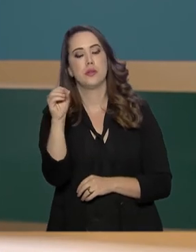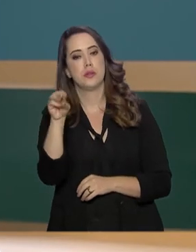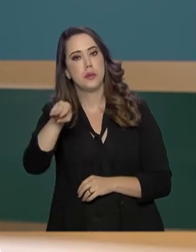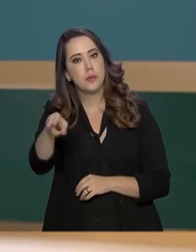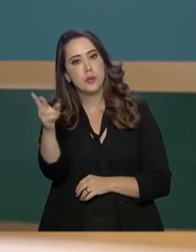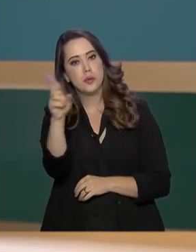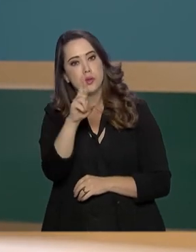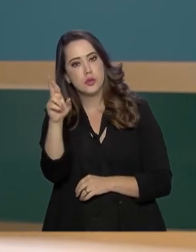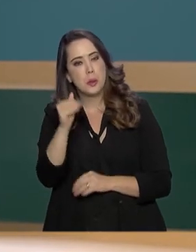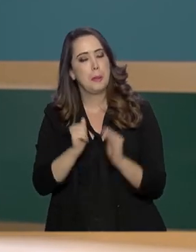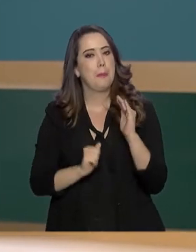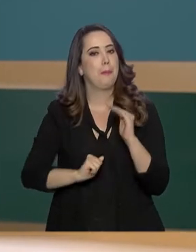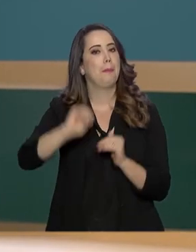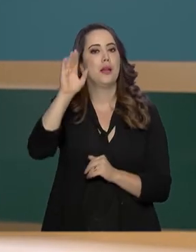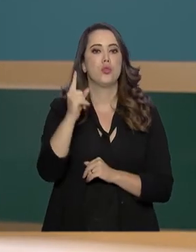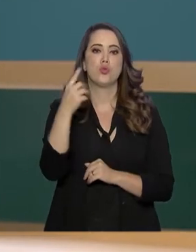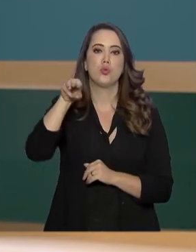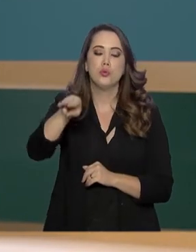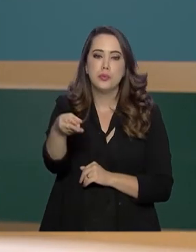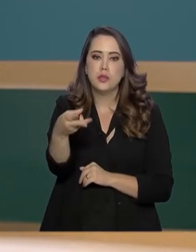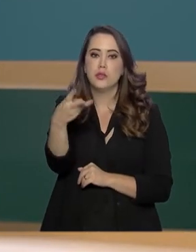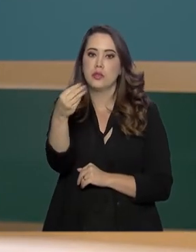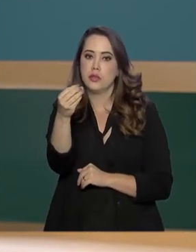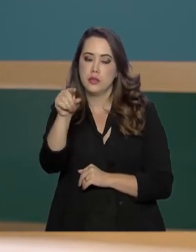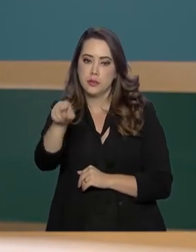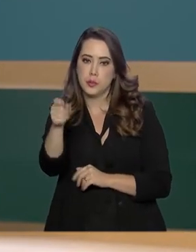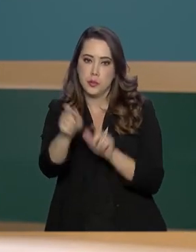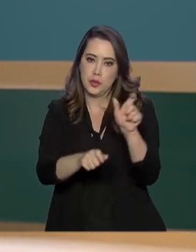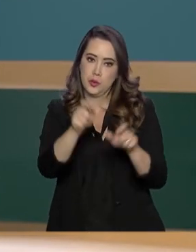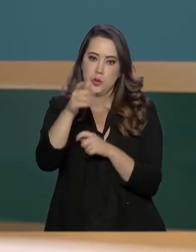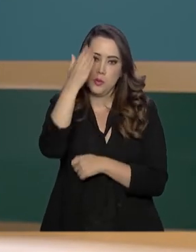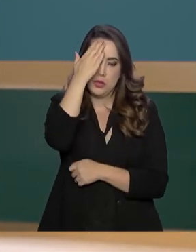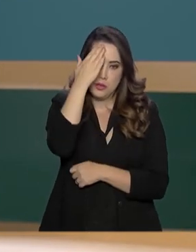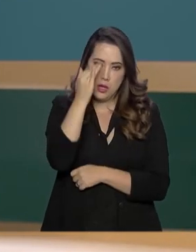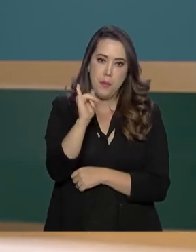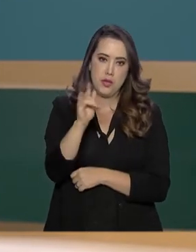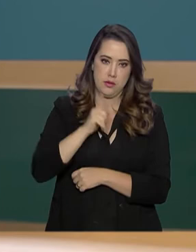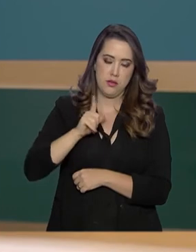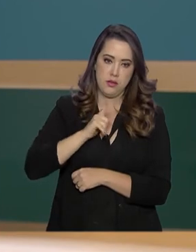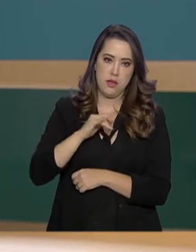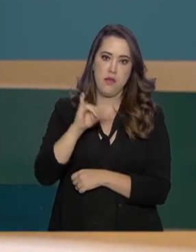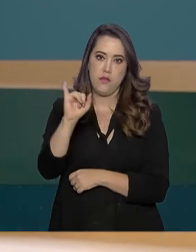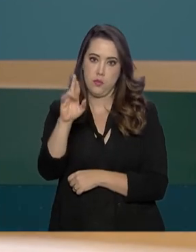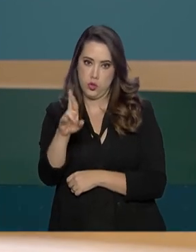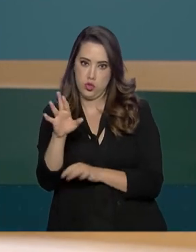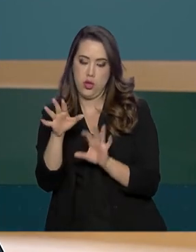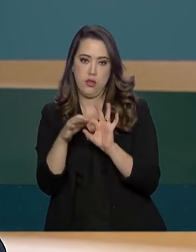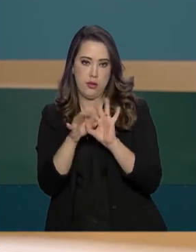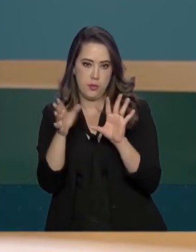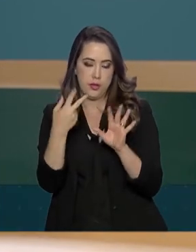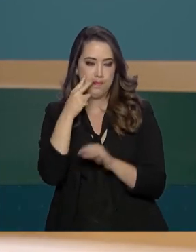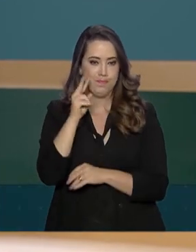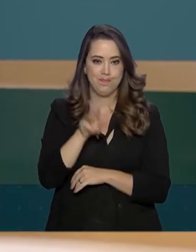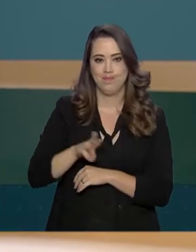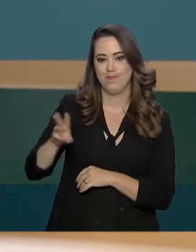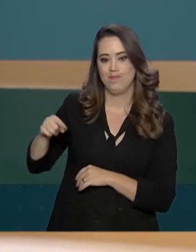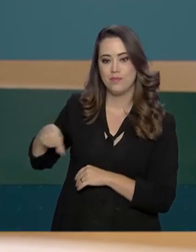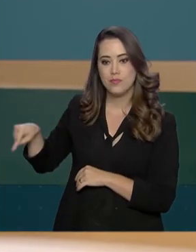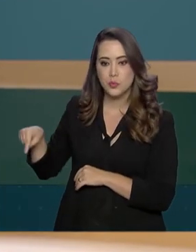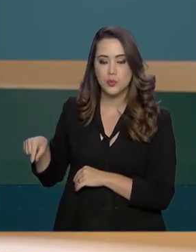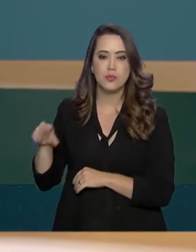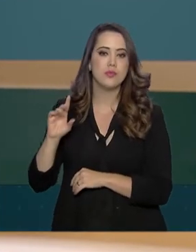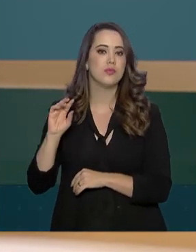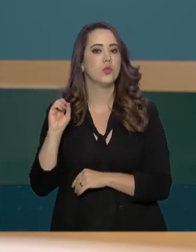para mais de 1,3 milhão de contribuintes. Para saber se teve a declaração liberada, basta acessar a página da